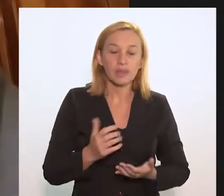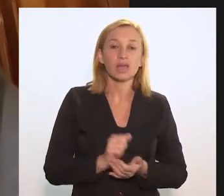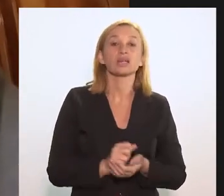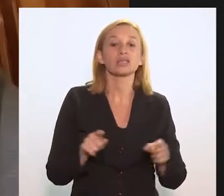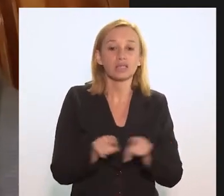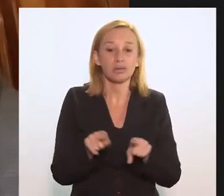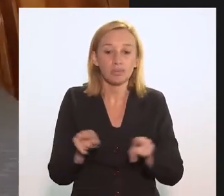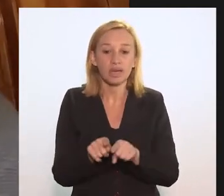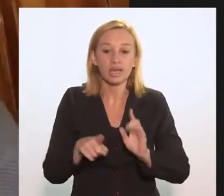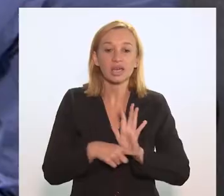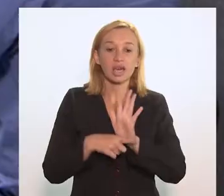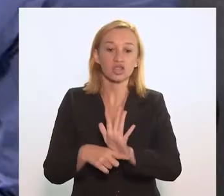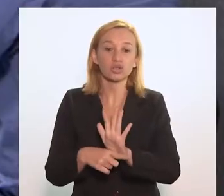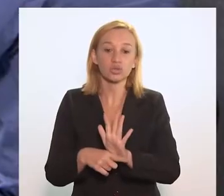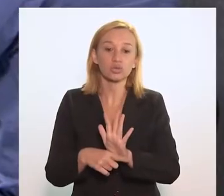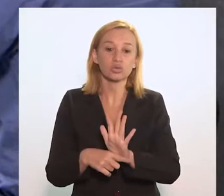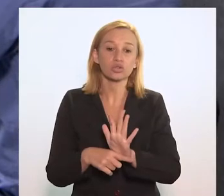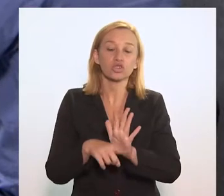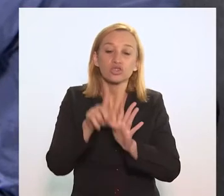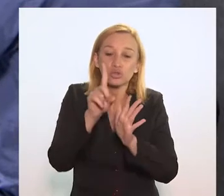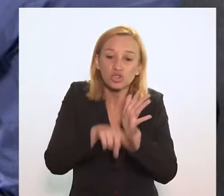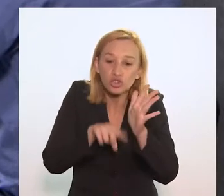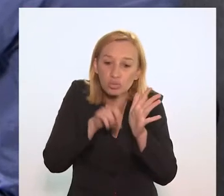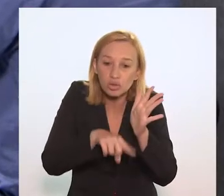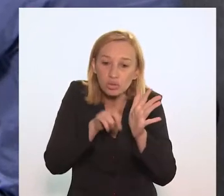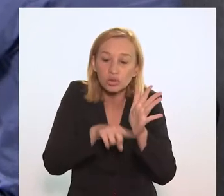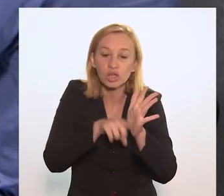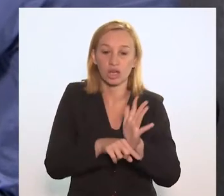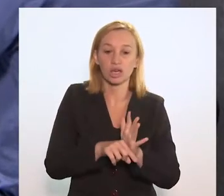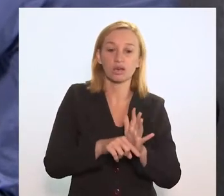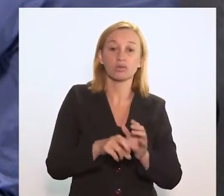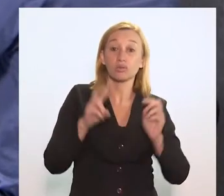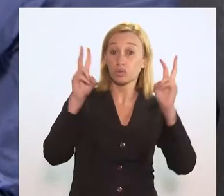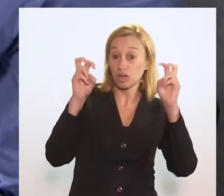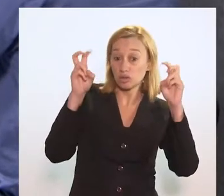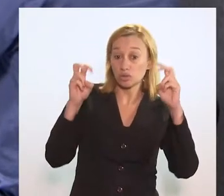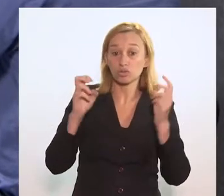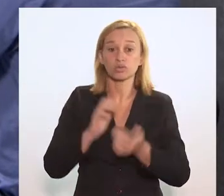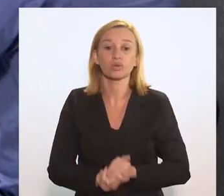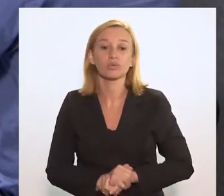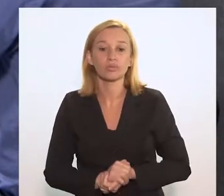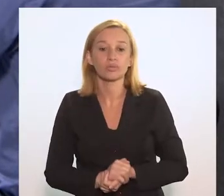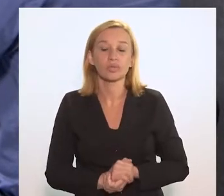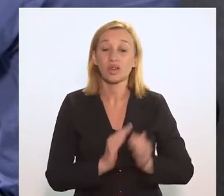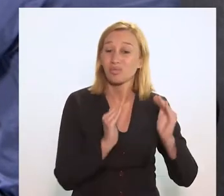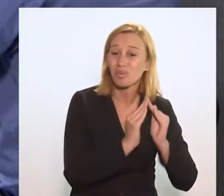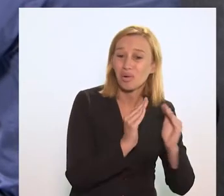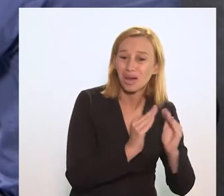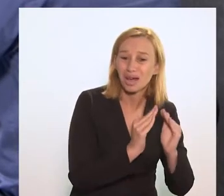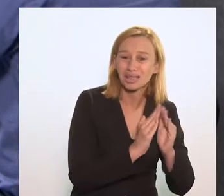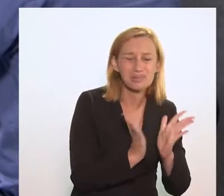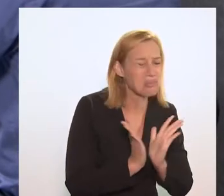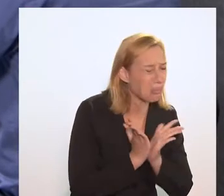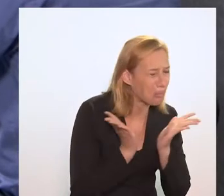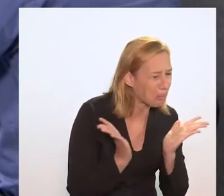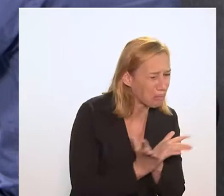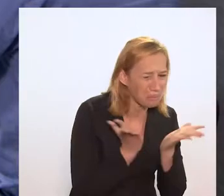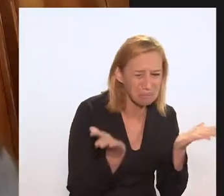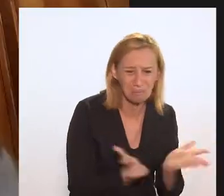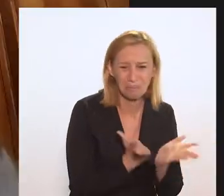que promovam também ações sociais no sentido de minimizar as questões relacionadas como as habitações precárias,